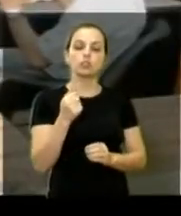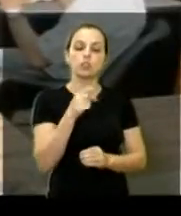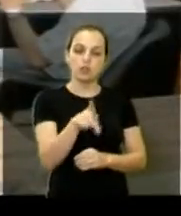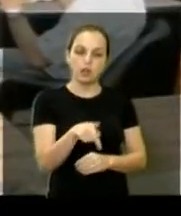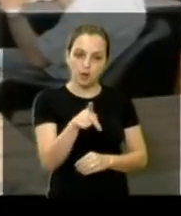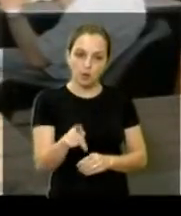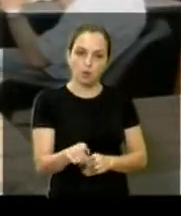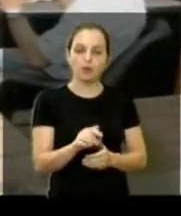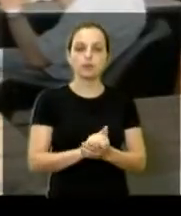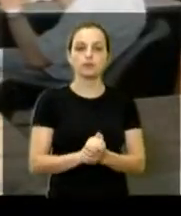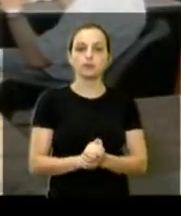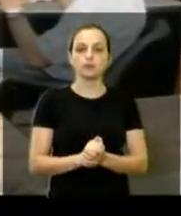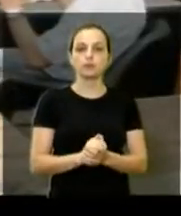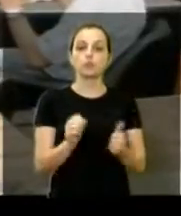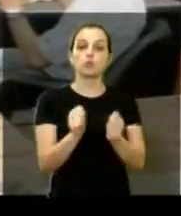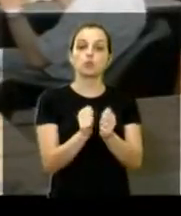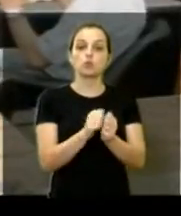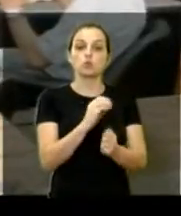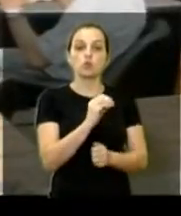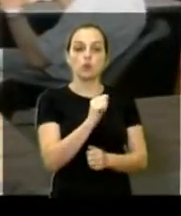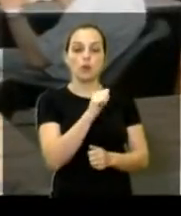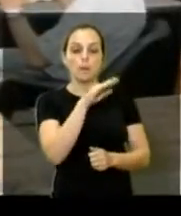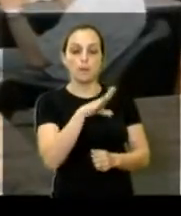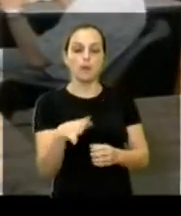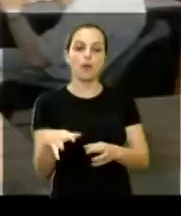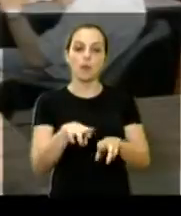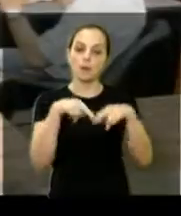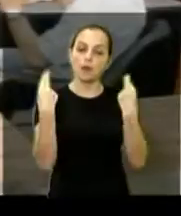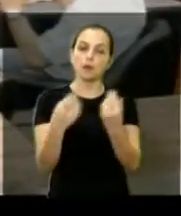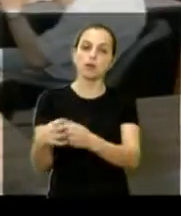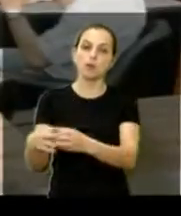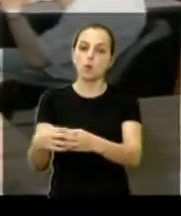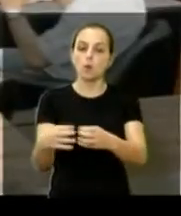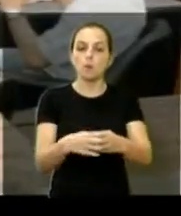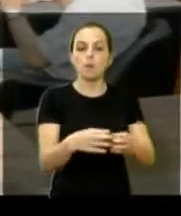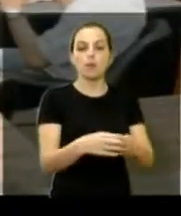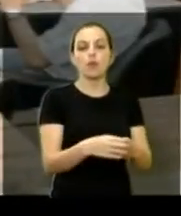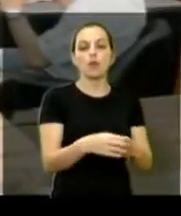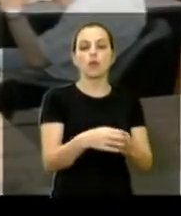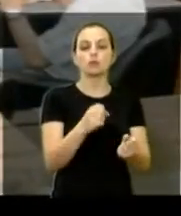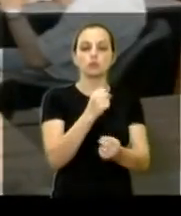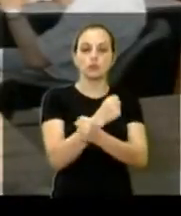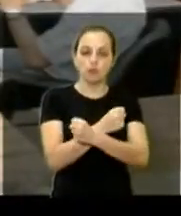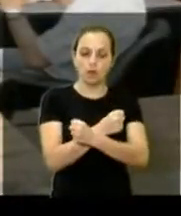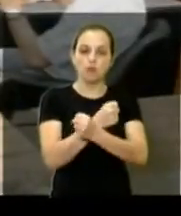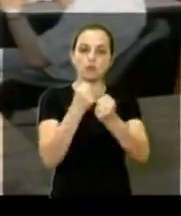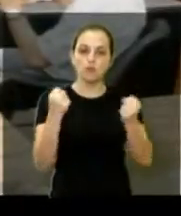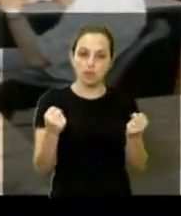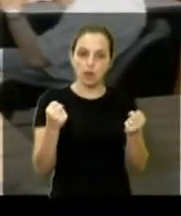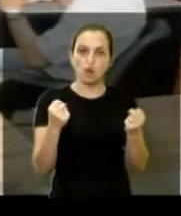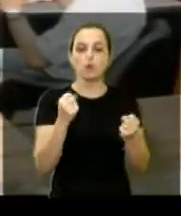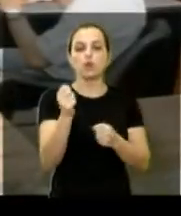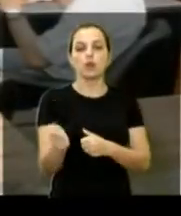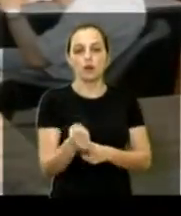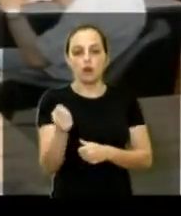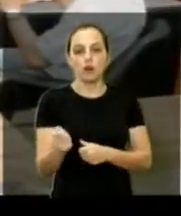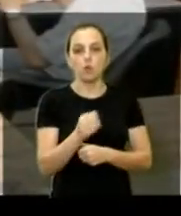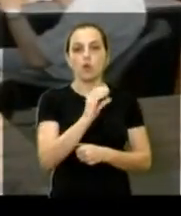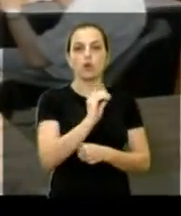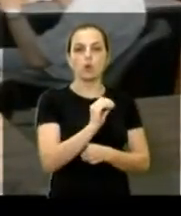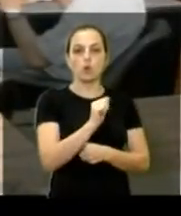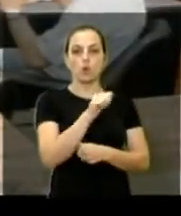participamos de uma reunião da Comissão Especial de Estudos da Escravidão em Araraquara, junto com a Comissão de Estudos da Escravidão da OAB.